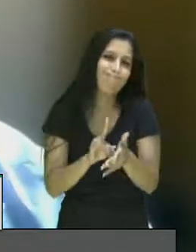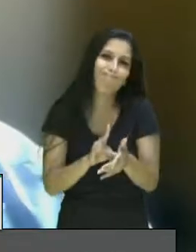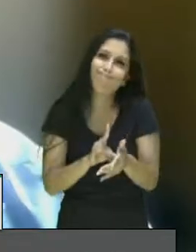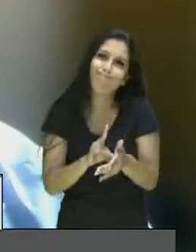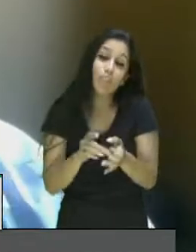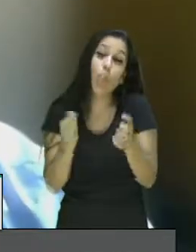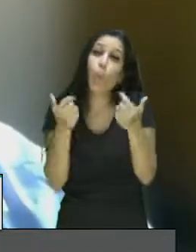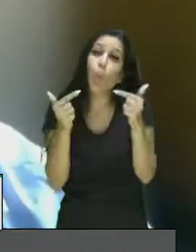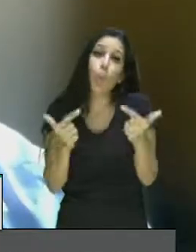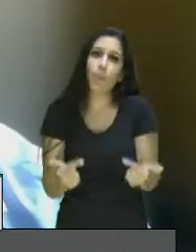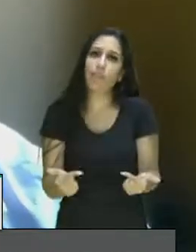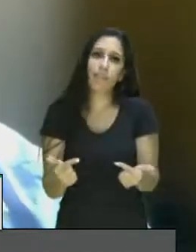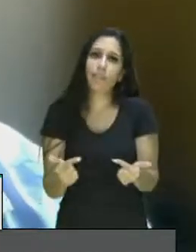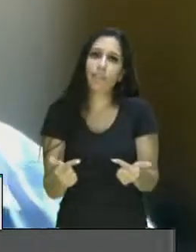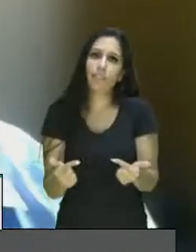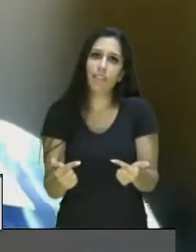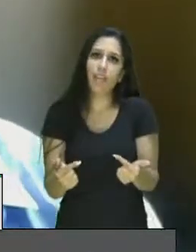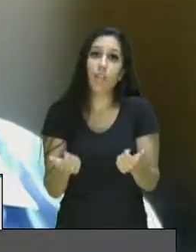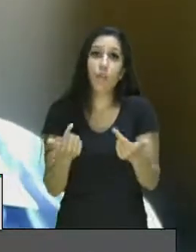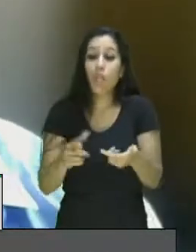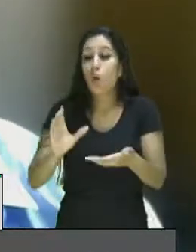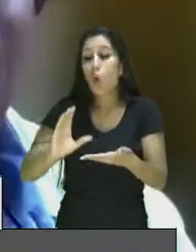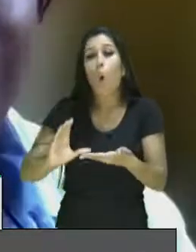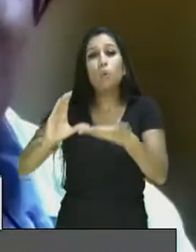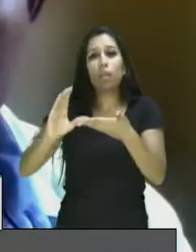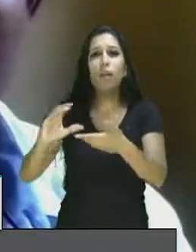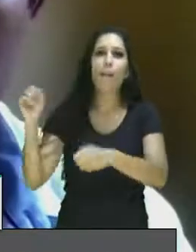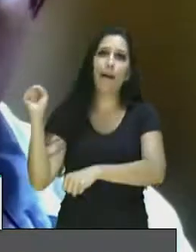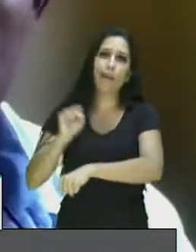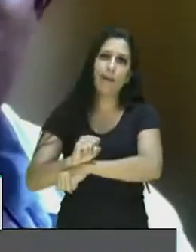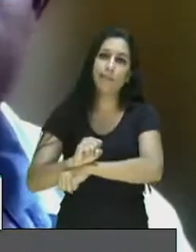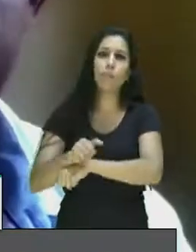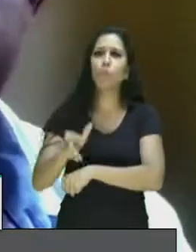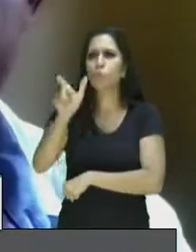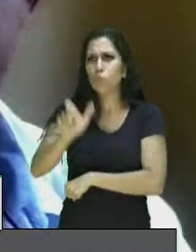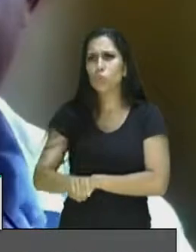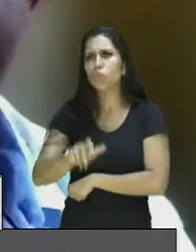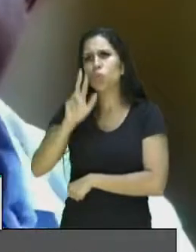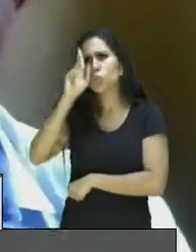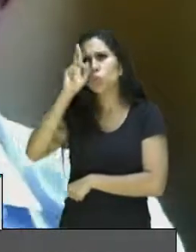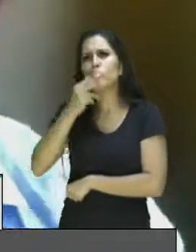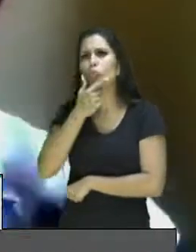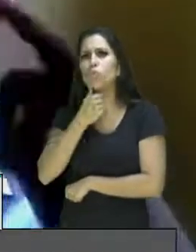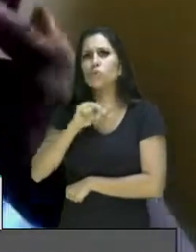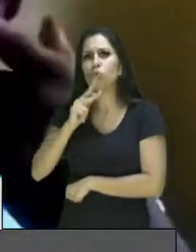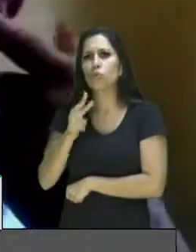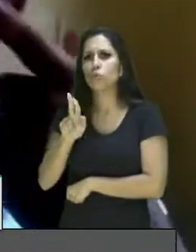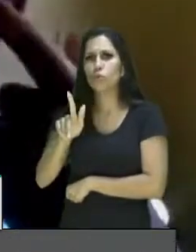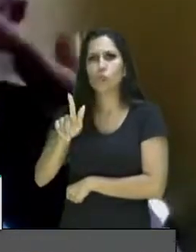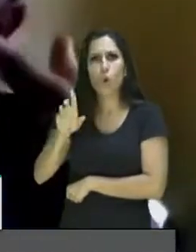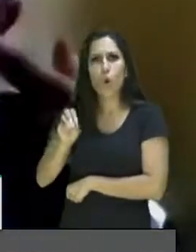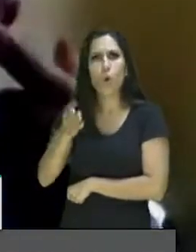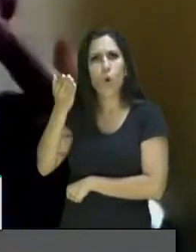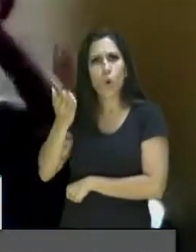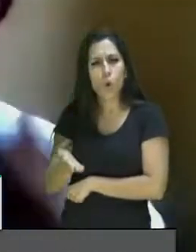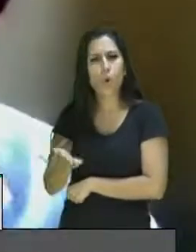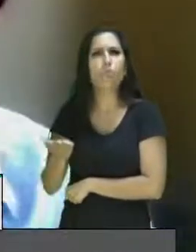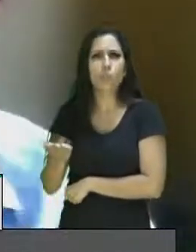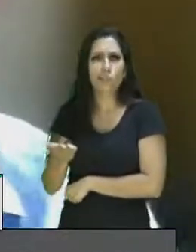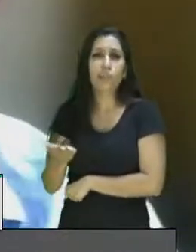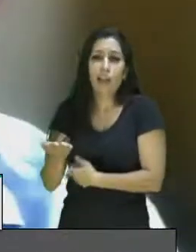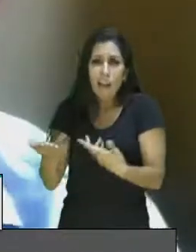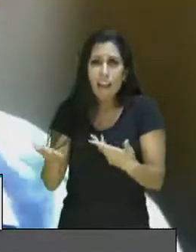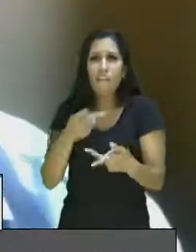a gente está com um conselho parado. Assim como o doutor Hugo trouxe aí a paralisação das atividades